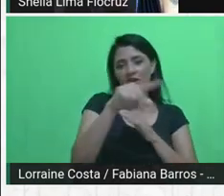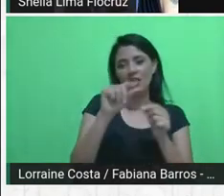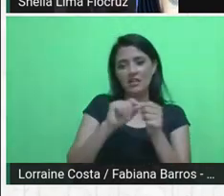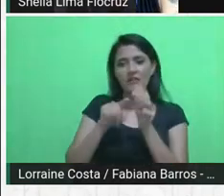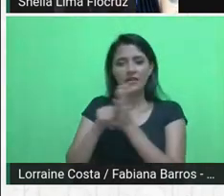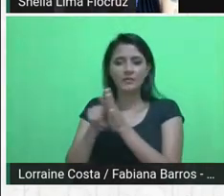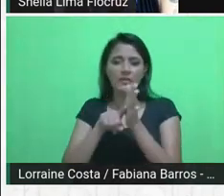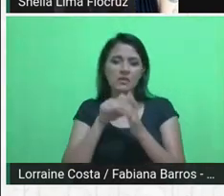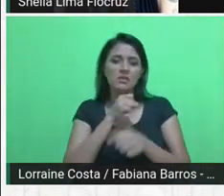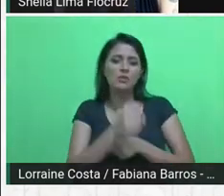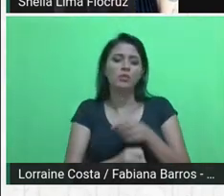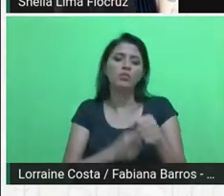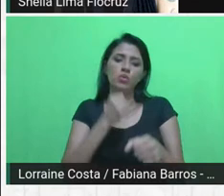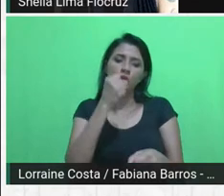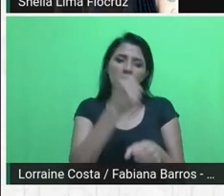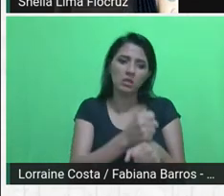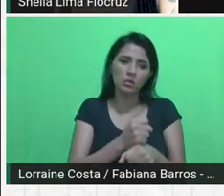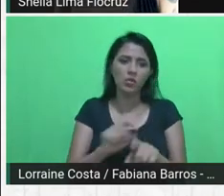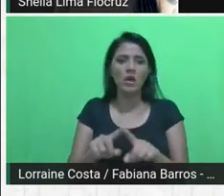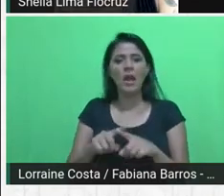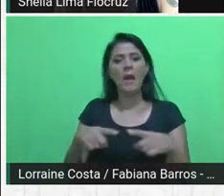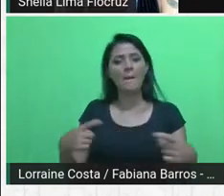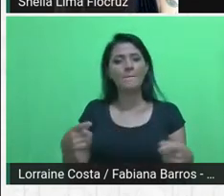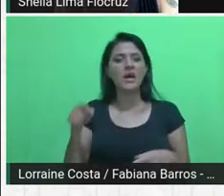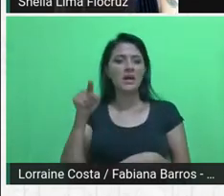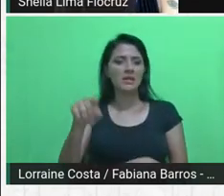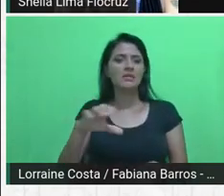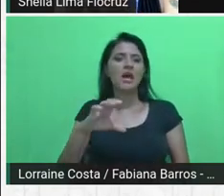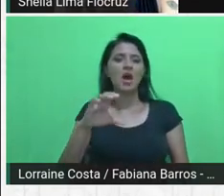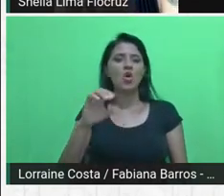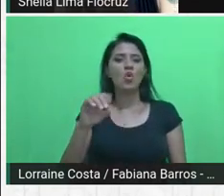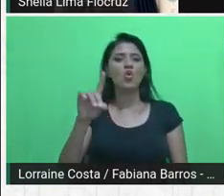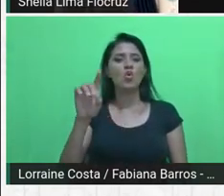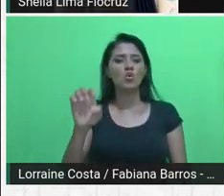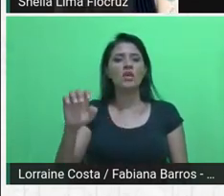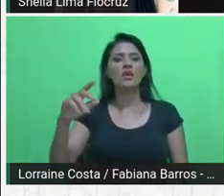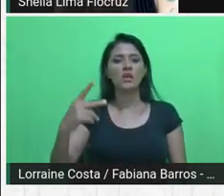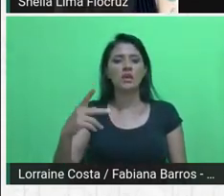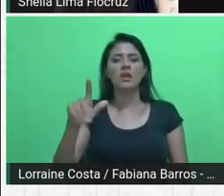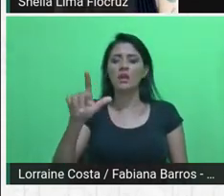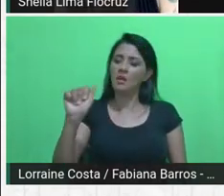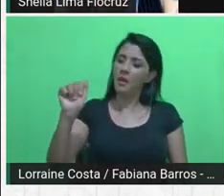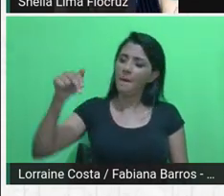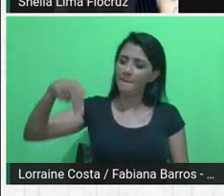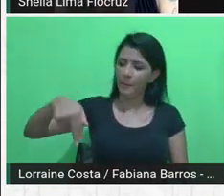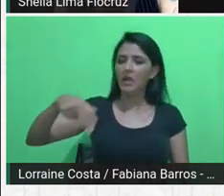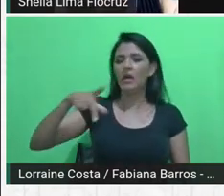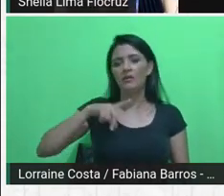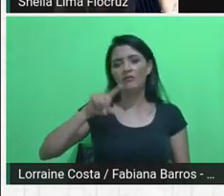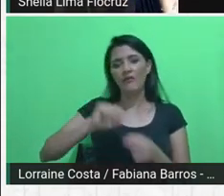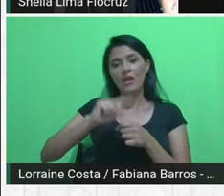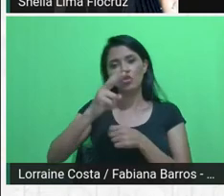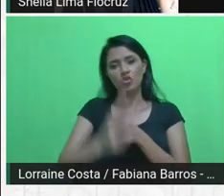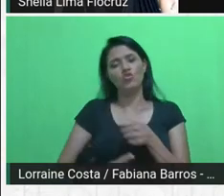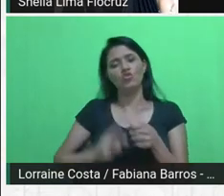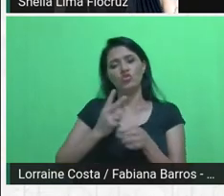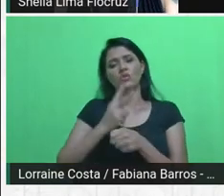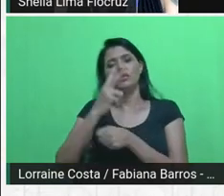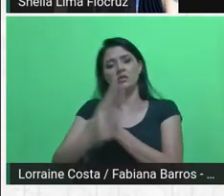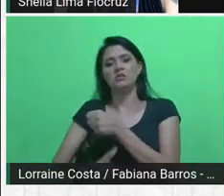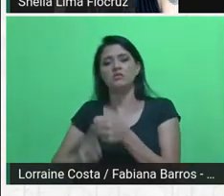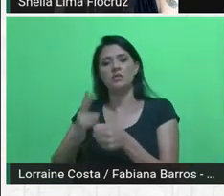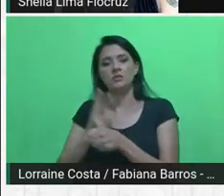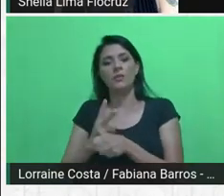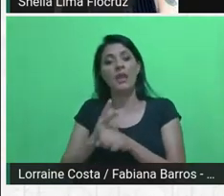anualmente, mais, no caso aqui da Codeplan, não tem uma, às vezes, de dois, dois anos, mas esse